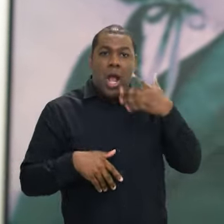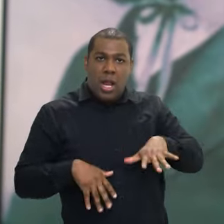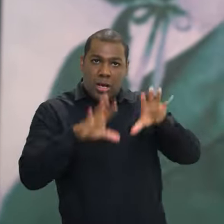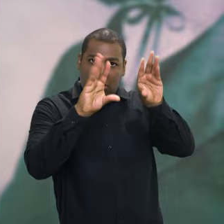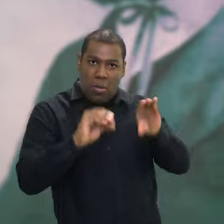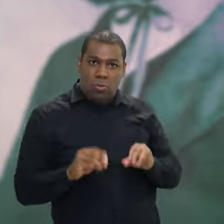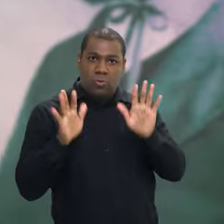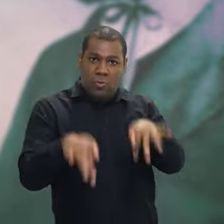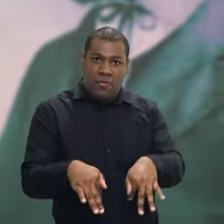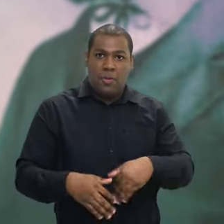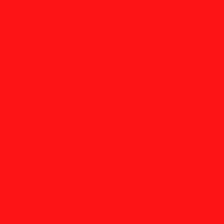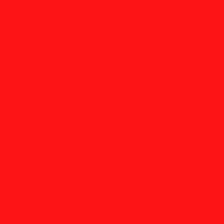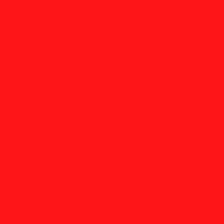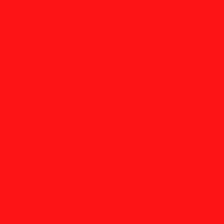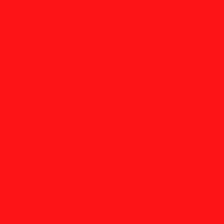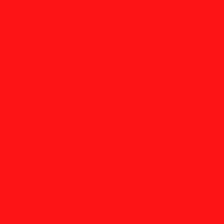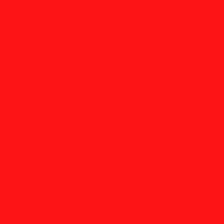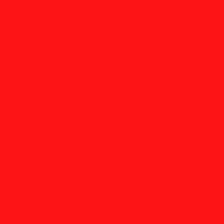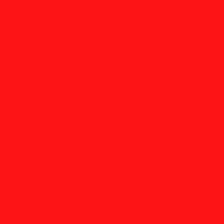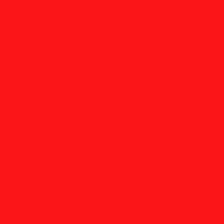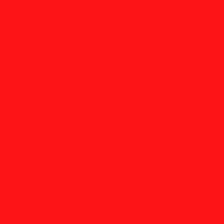exploração sexual infantil.